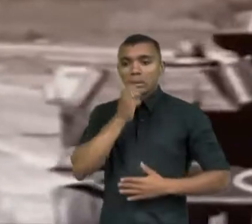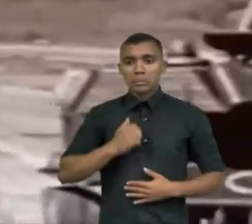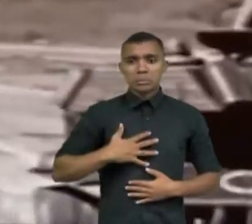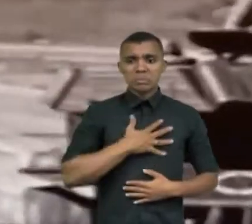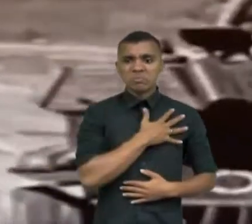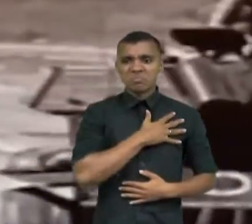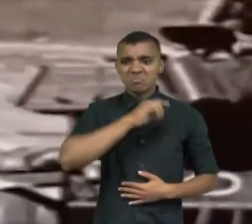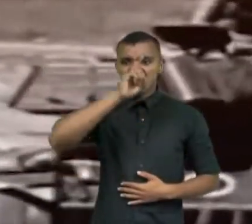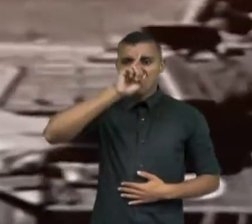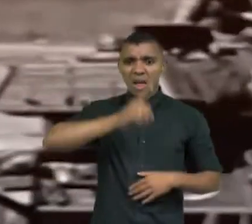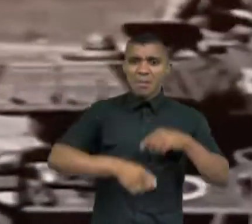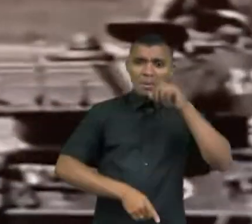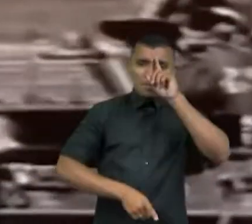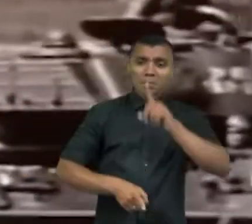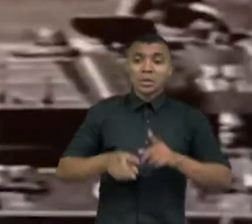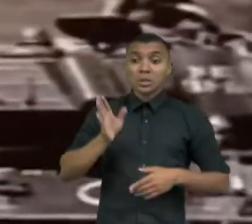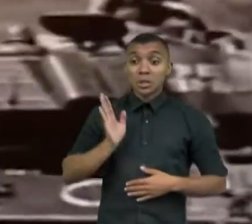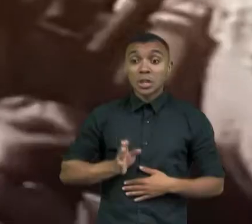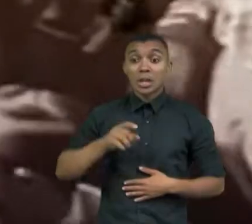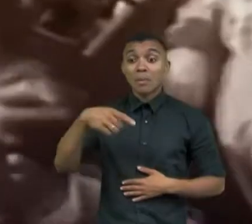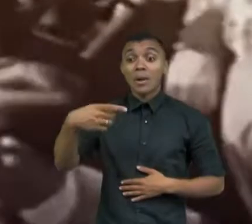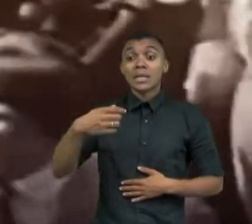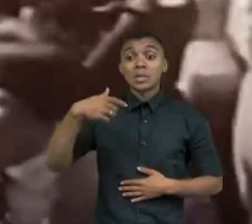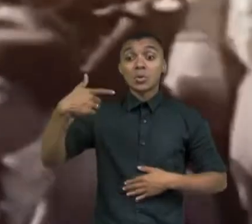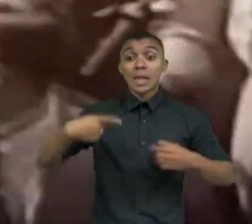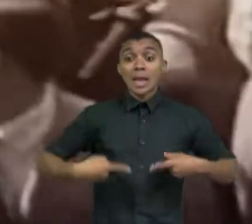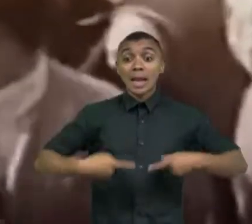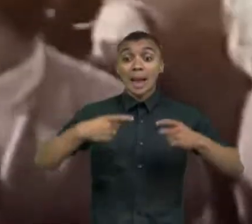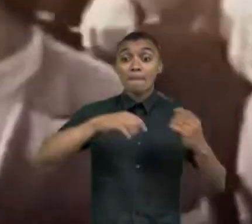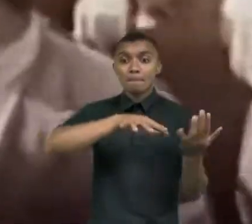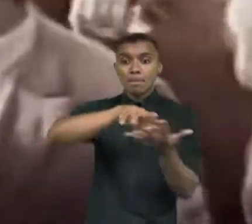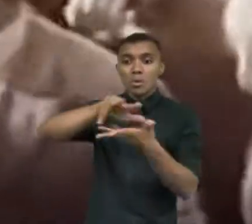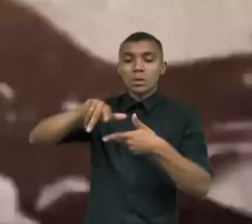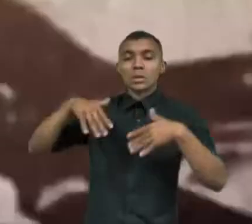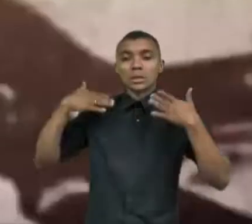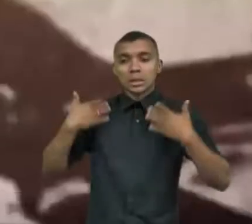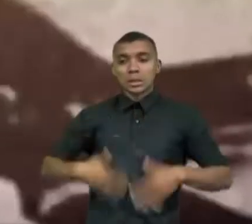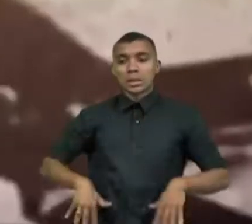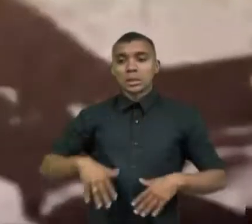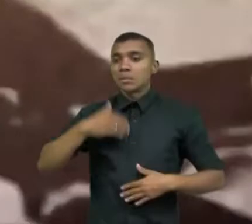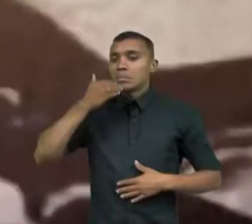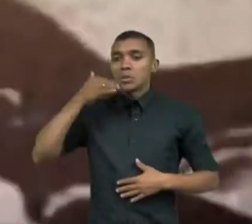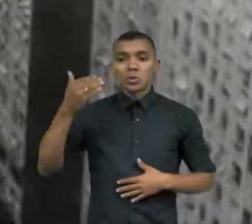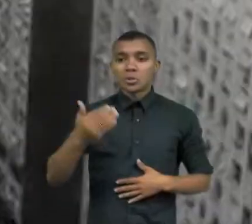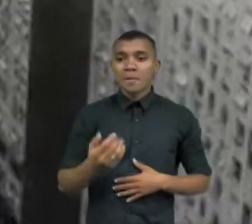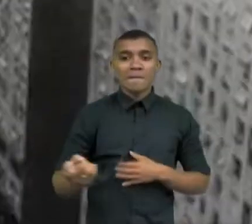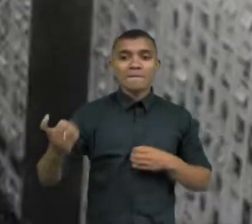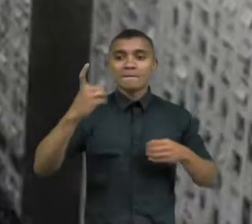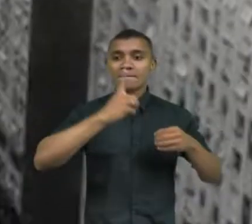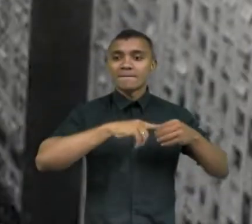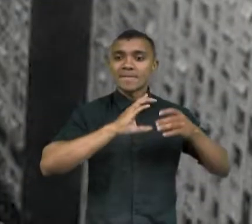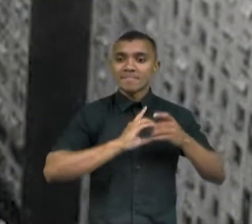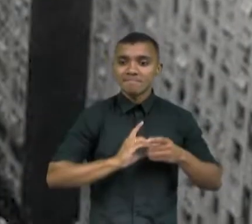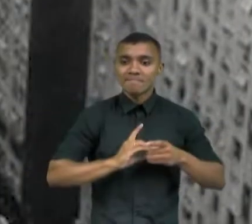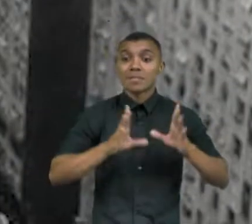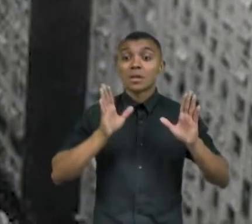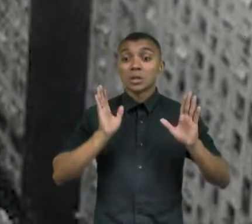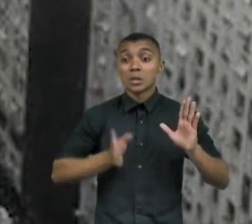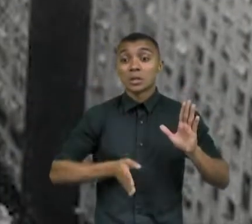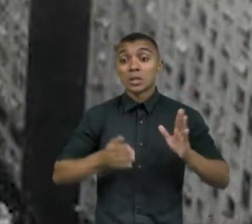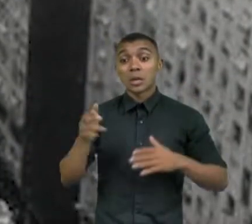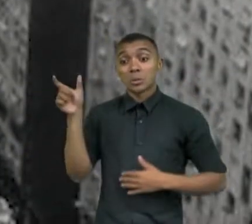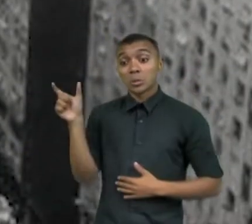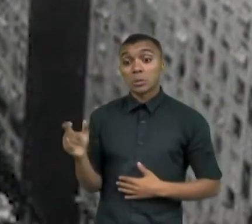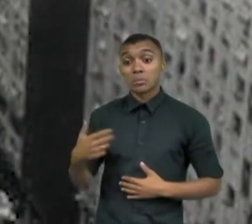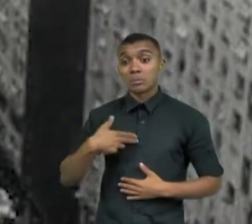Depois da Segunda Guerra Mundial, era grande a pressão pela volta à democracia. O que levou Vargas a permitir